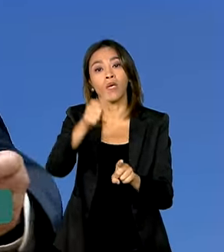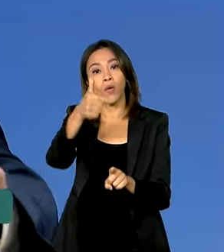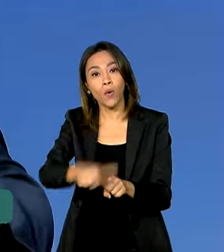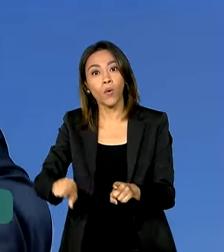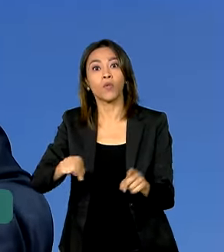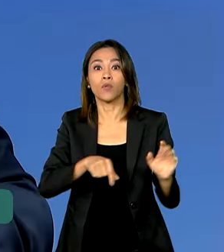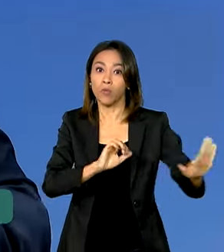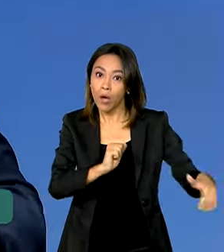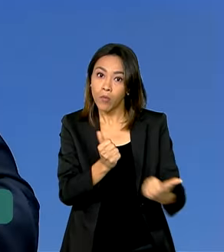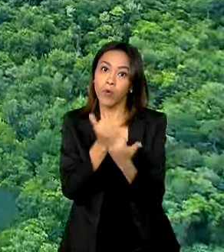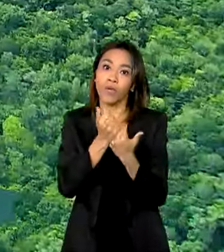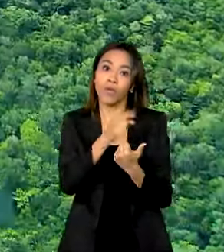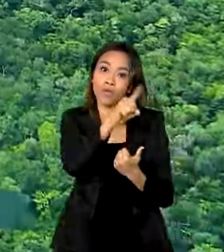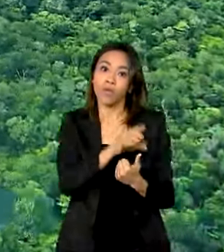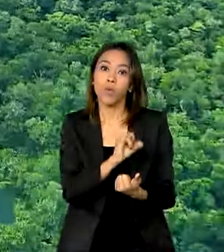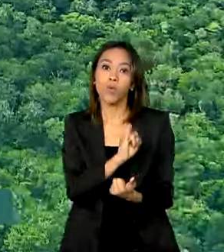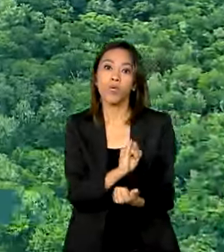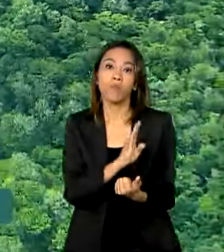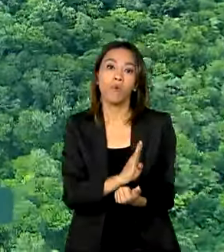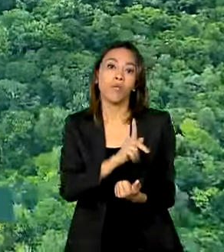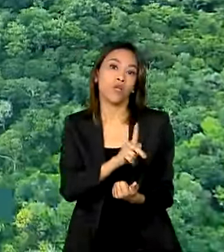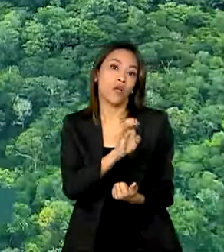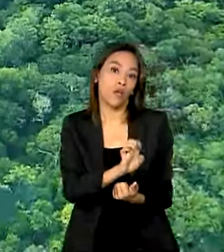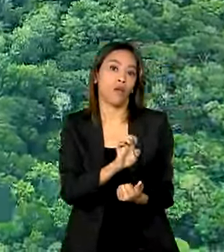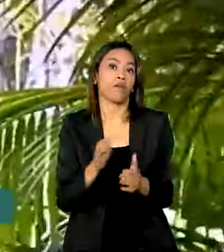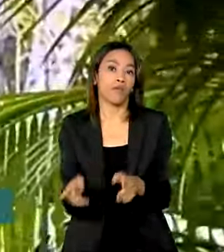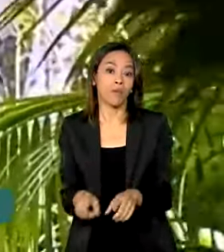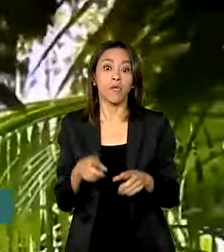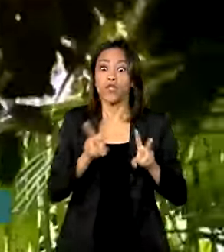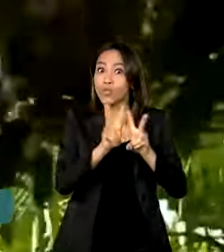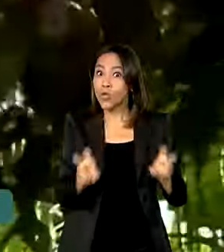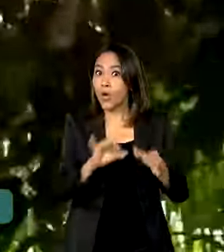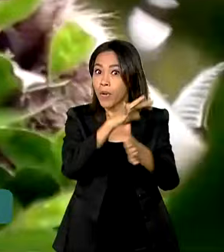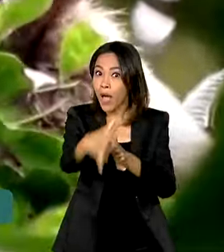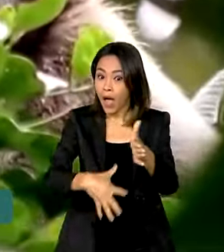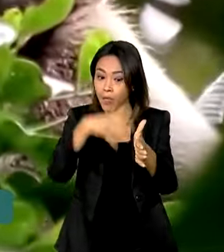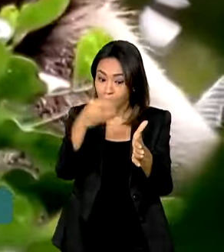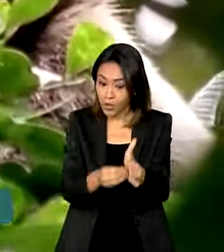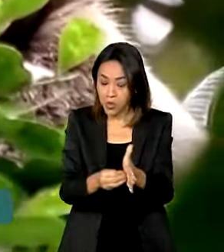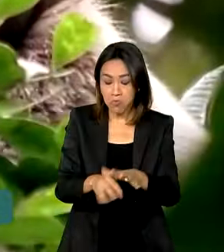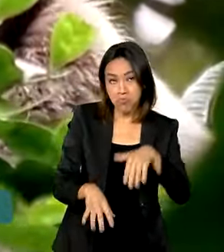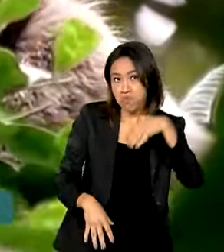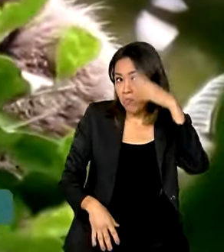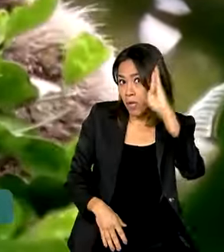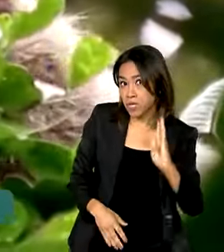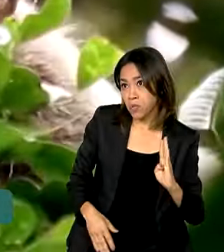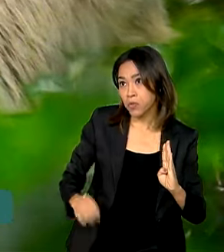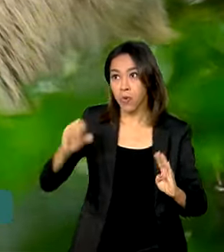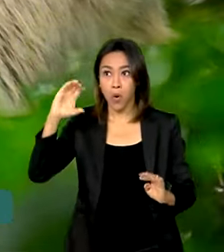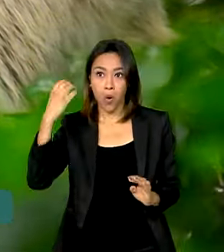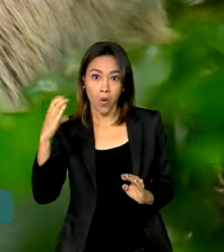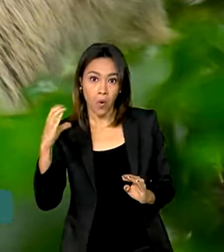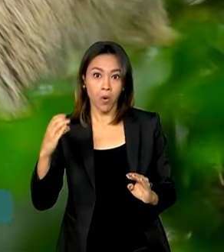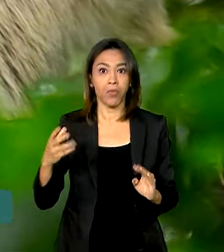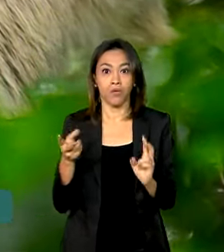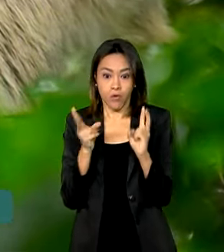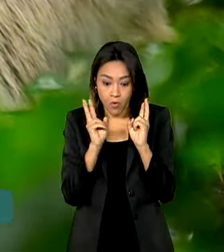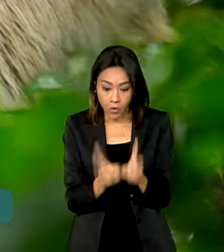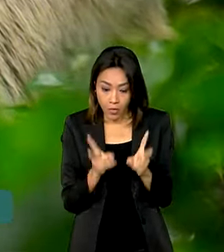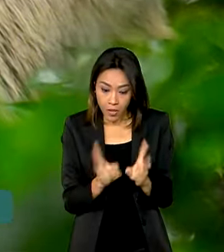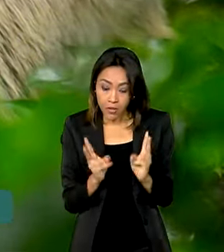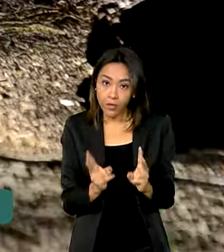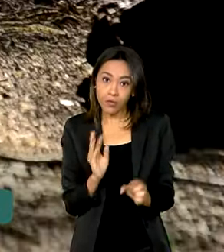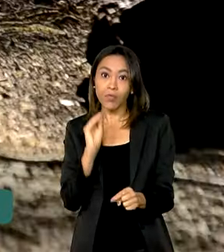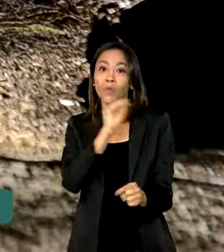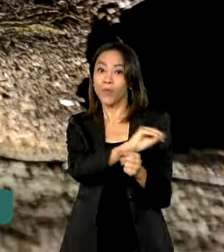lado brasileiro o IBGE. E quando se fala em Amazônia, não importa se estamos no Brasil ou na Colômbia, a preservação da